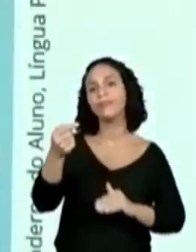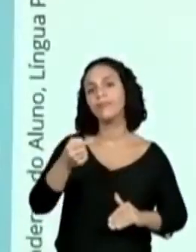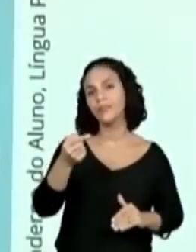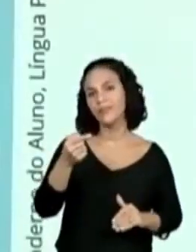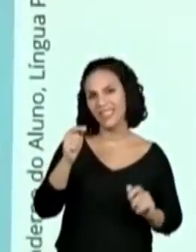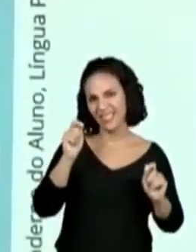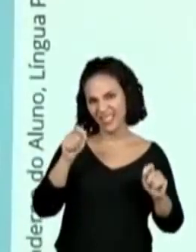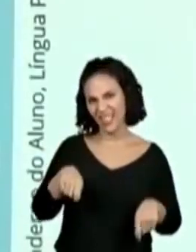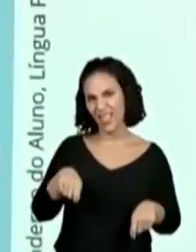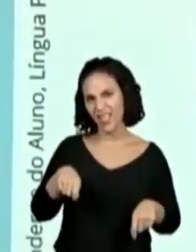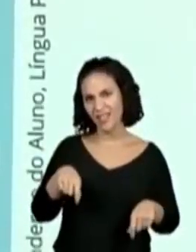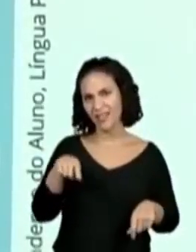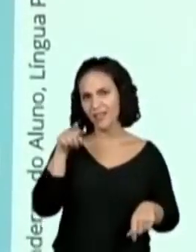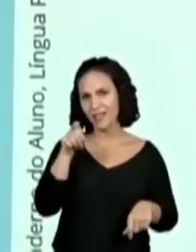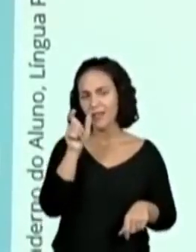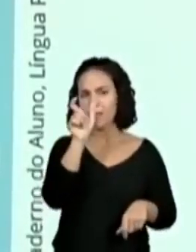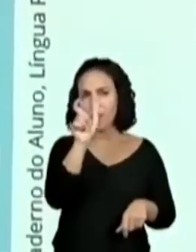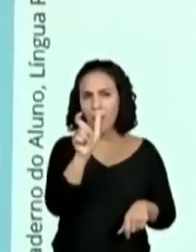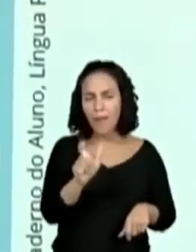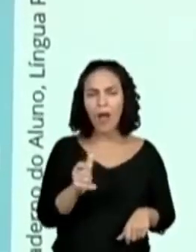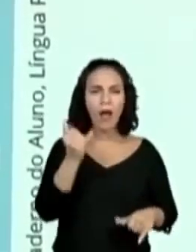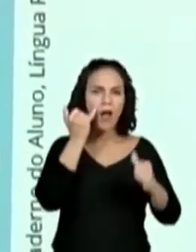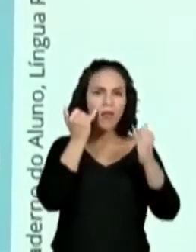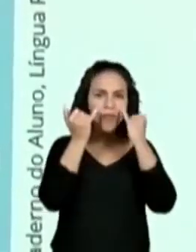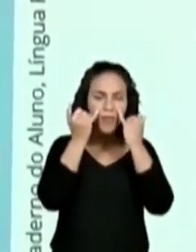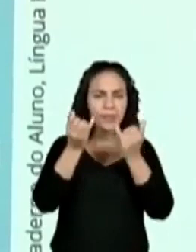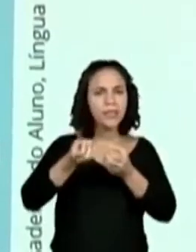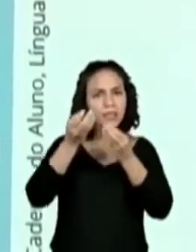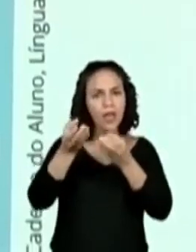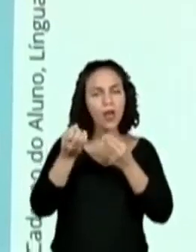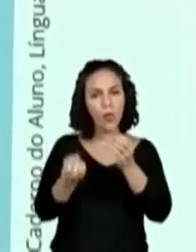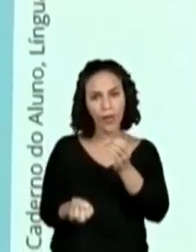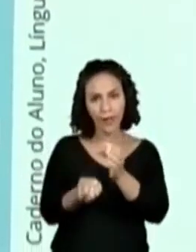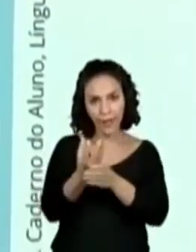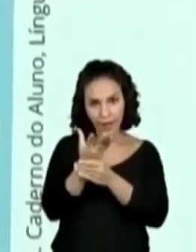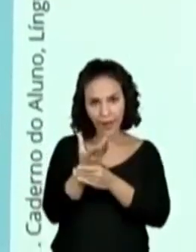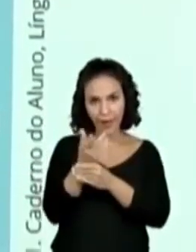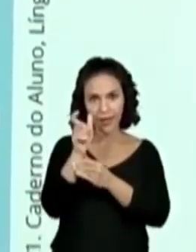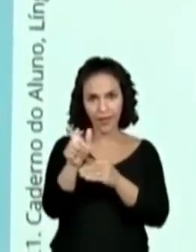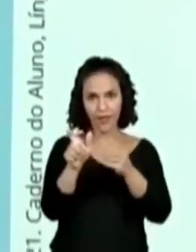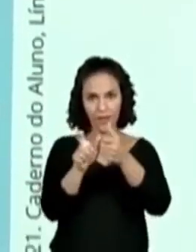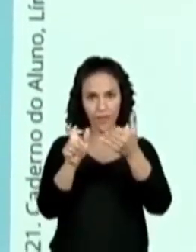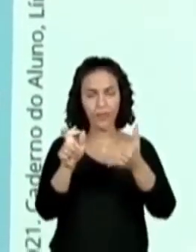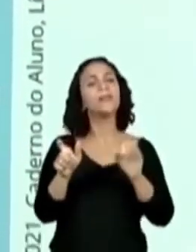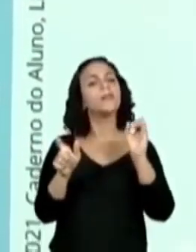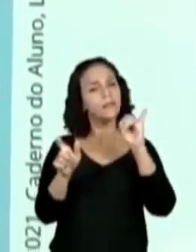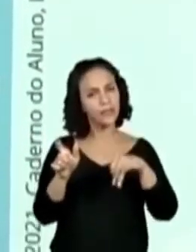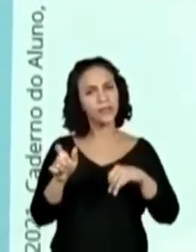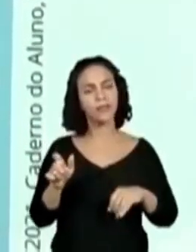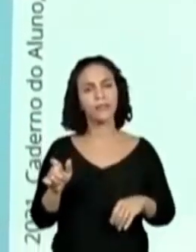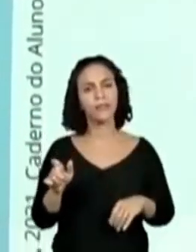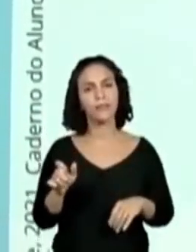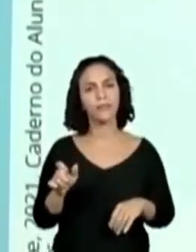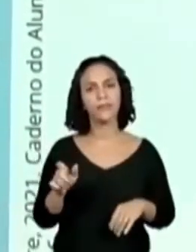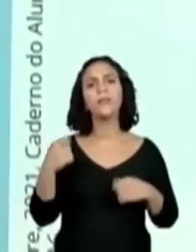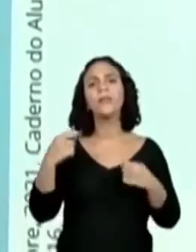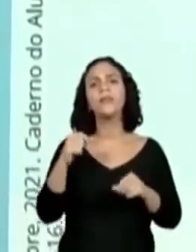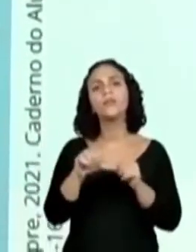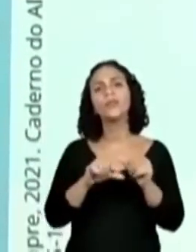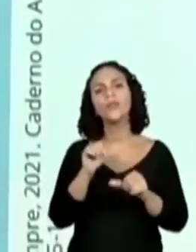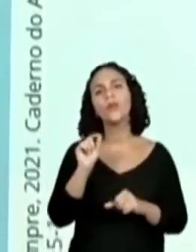transformar essas informações e criar um verbete? Sim. O a gente precisa alterar aqui?